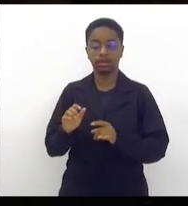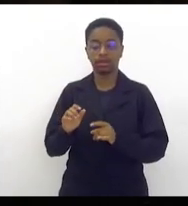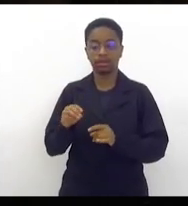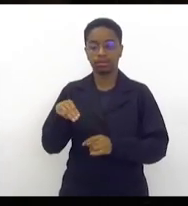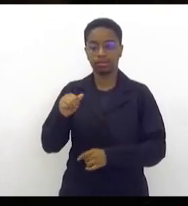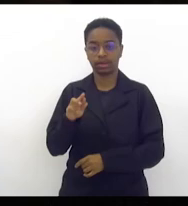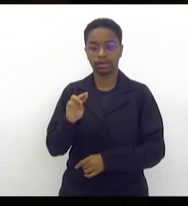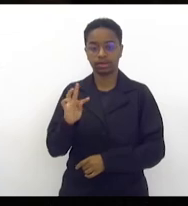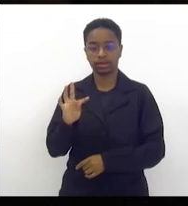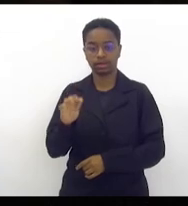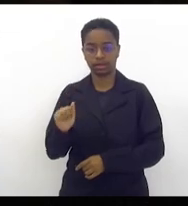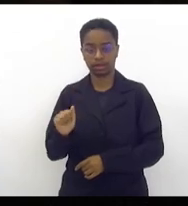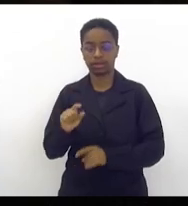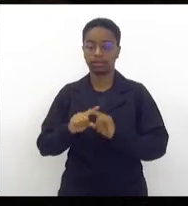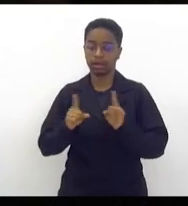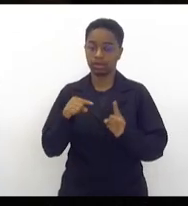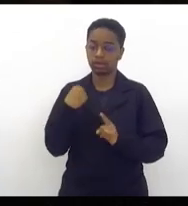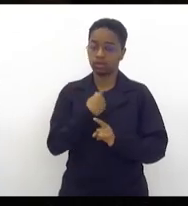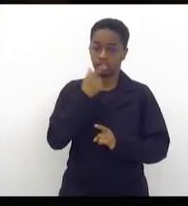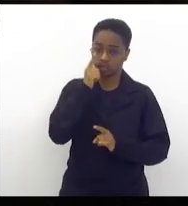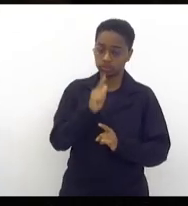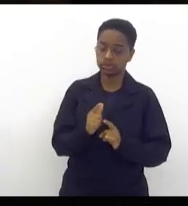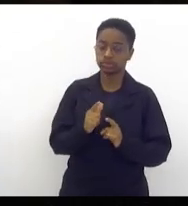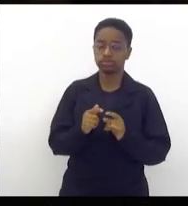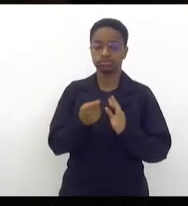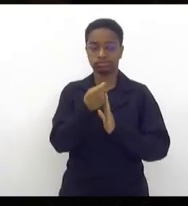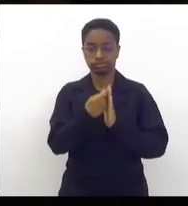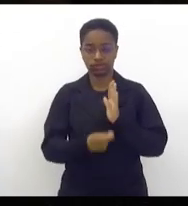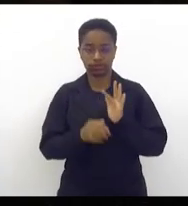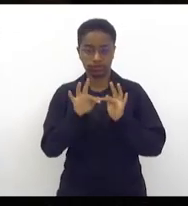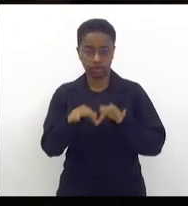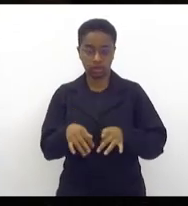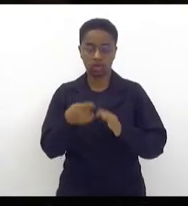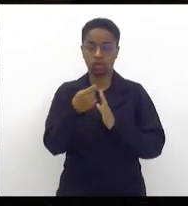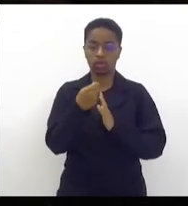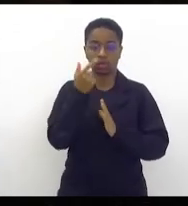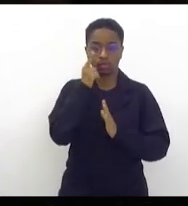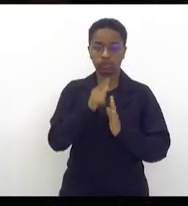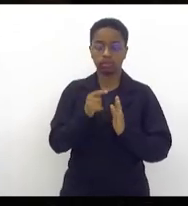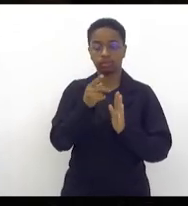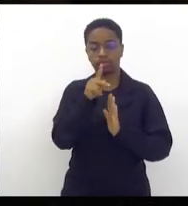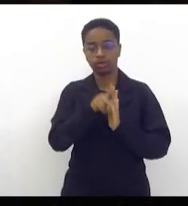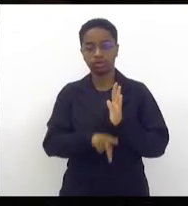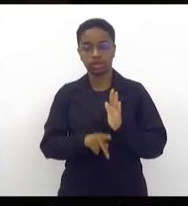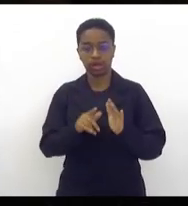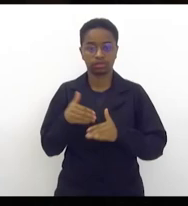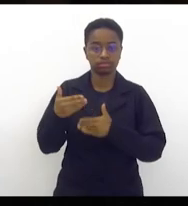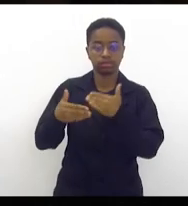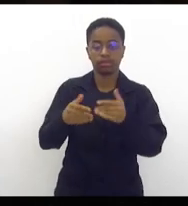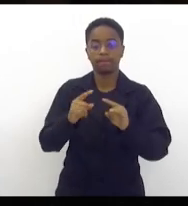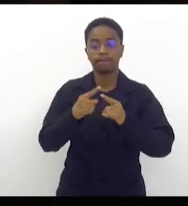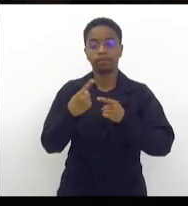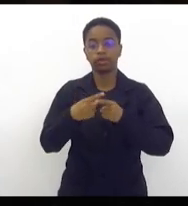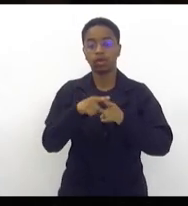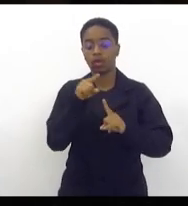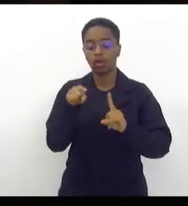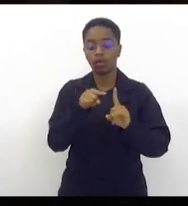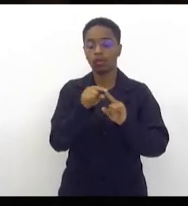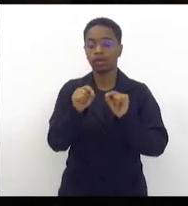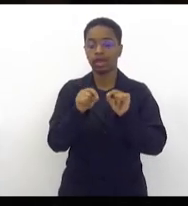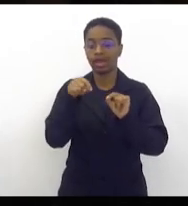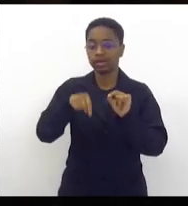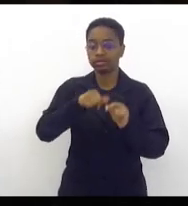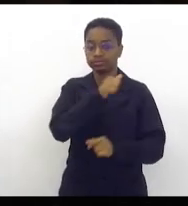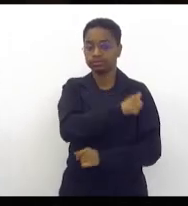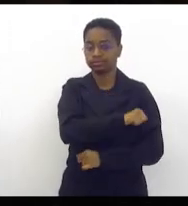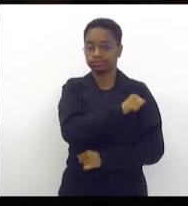Chegamos a um relatório final, aprovado o projeto, porque o que se visava era o interesse do Estado do Rio de Janeiro.